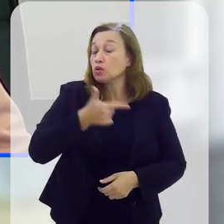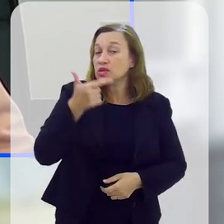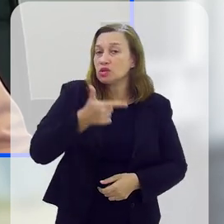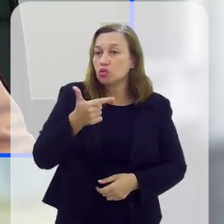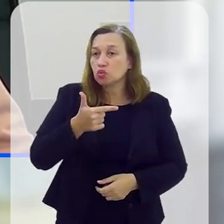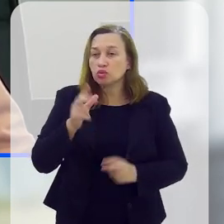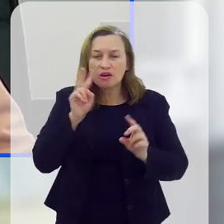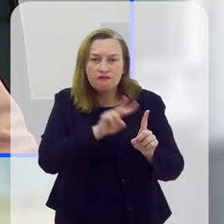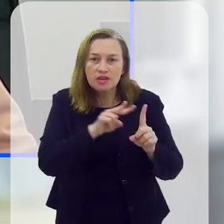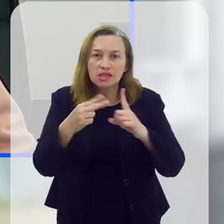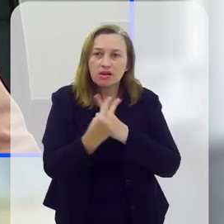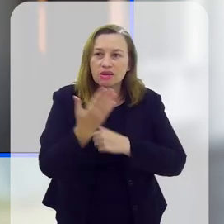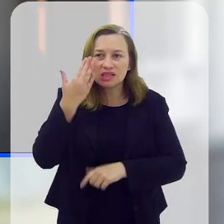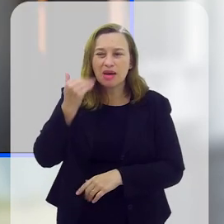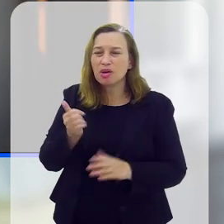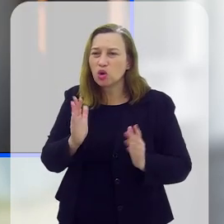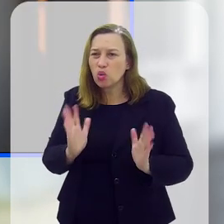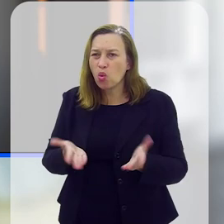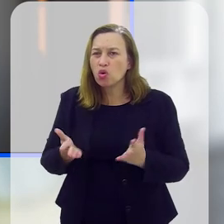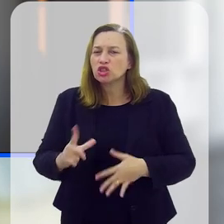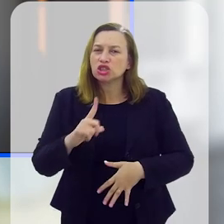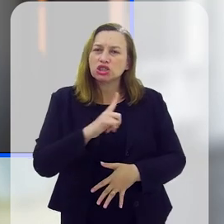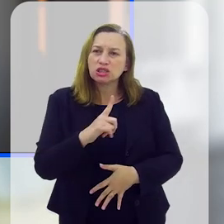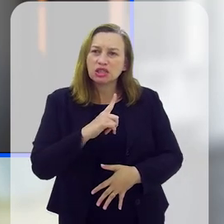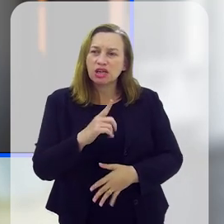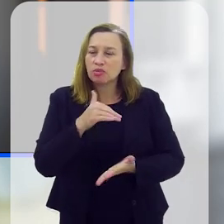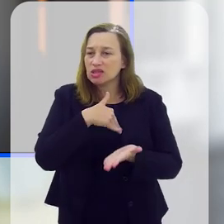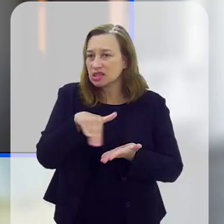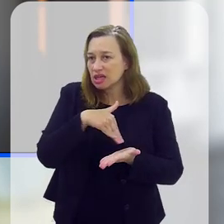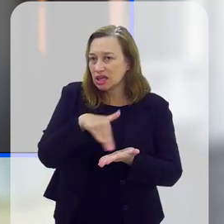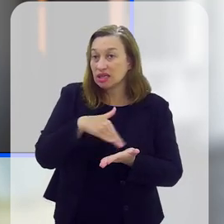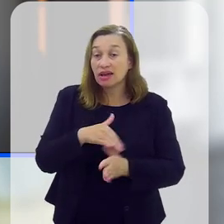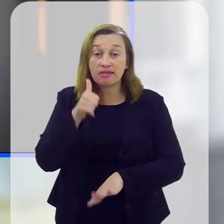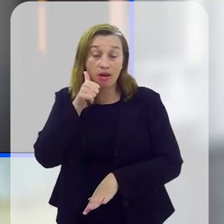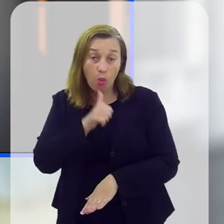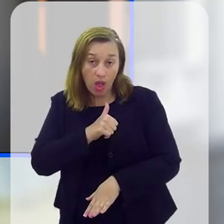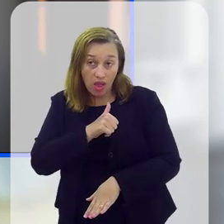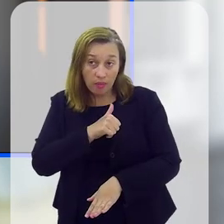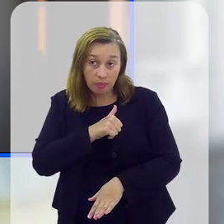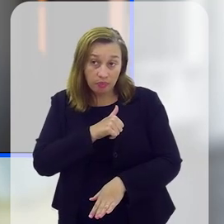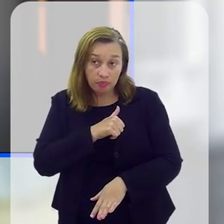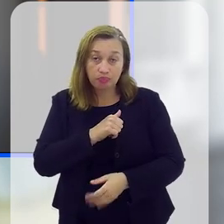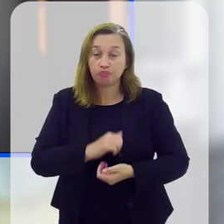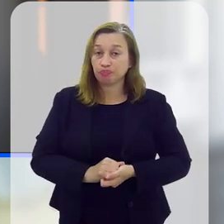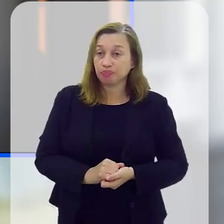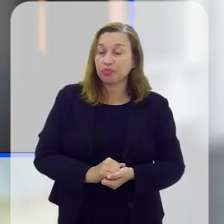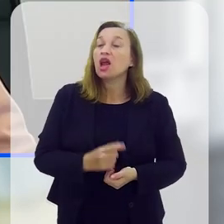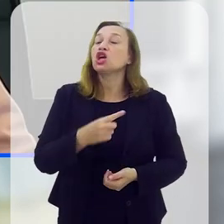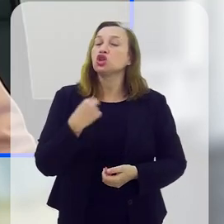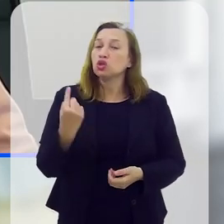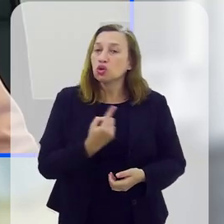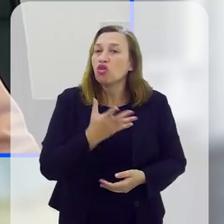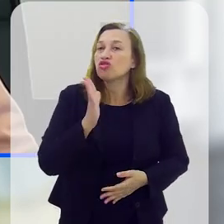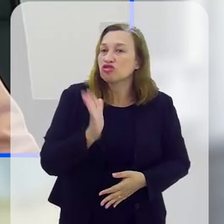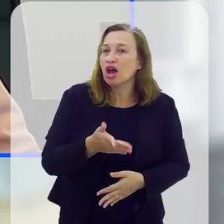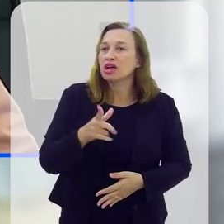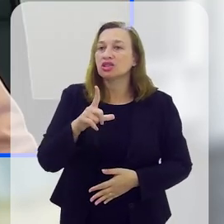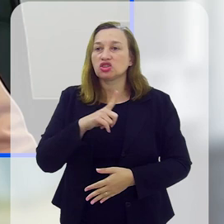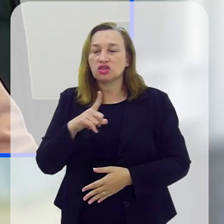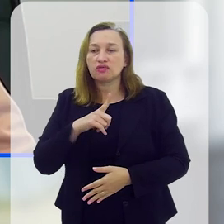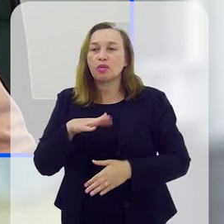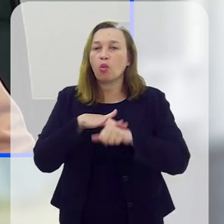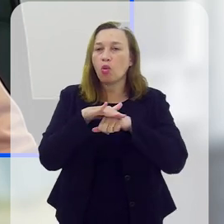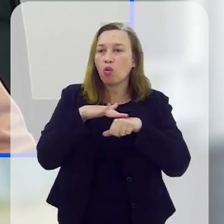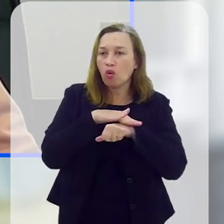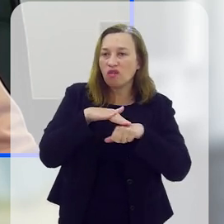O segundo olhar é saber que hoje nós temos uma secretaria da mulher, e nós